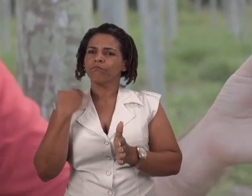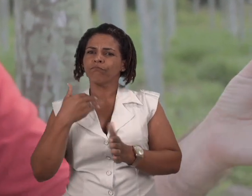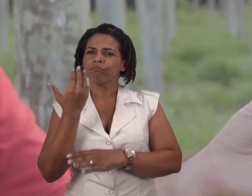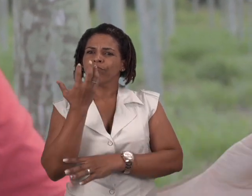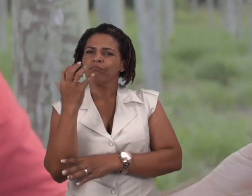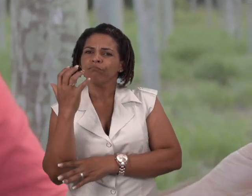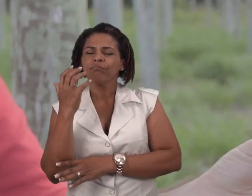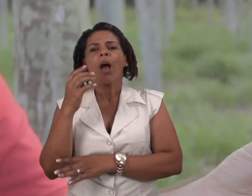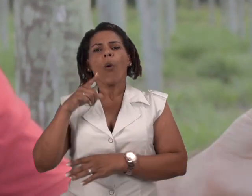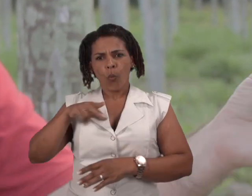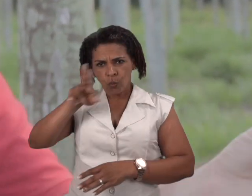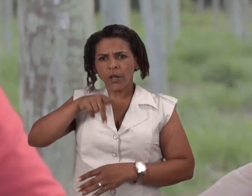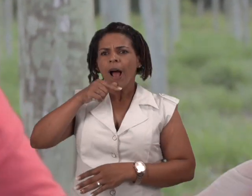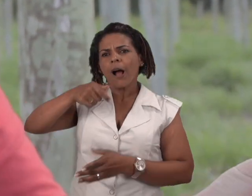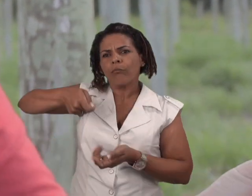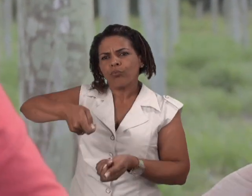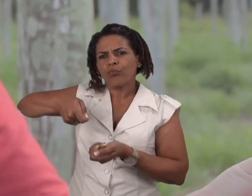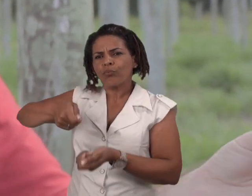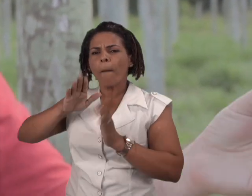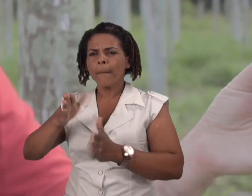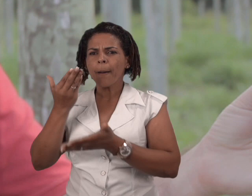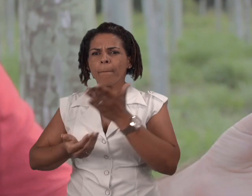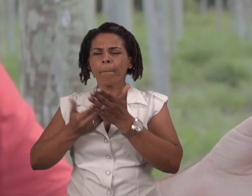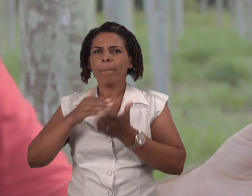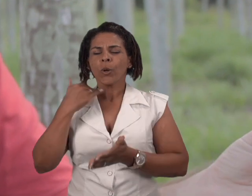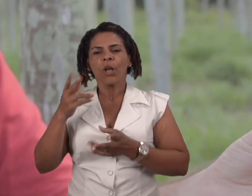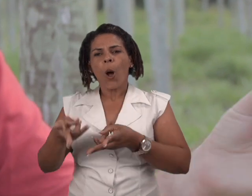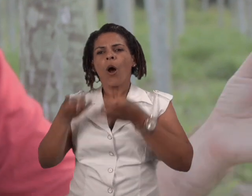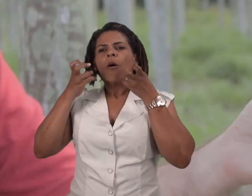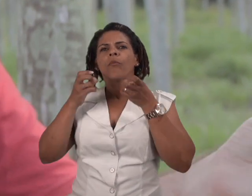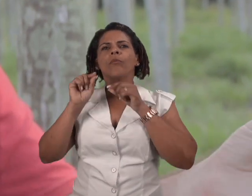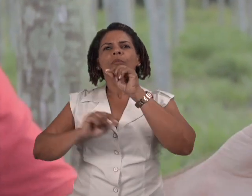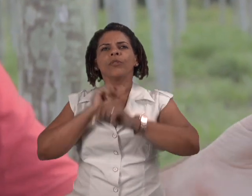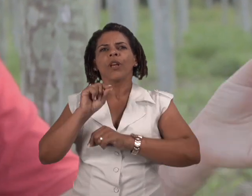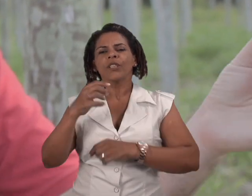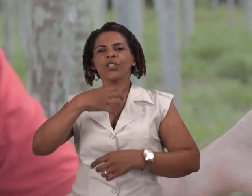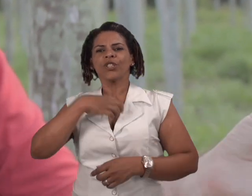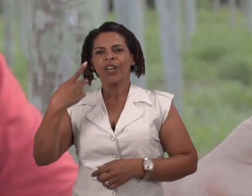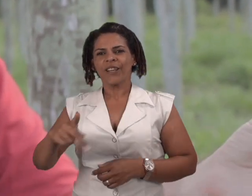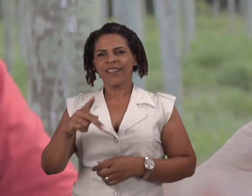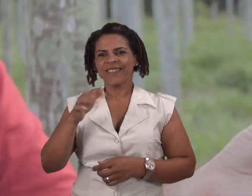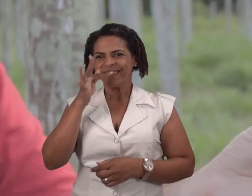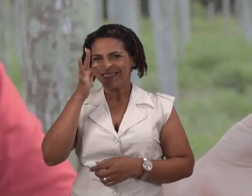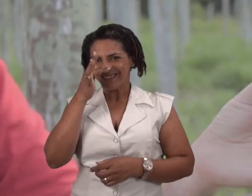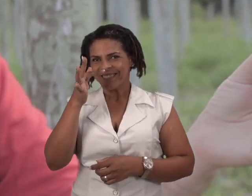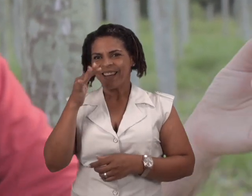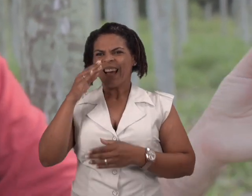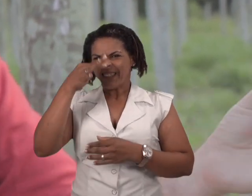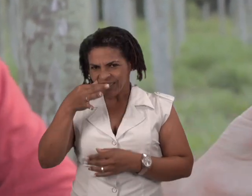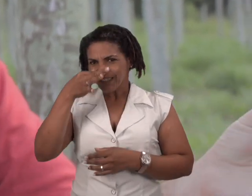perdemos várias plantas aqui, mesmo com irrigação. Então, nós pudemos observar já dentre essas nove cultivares,